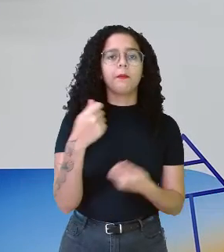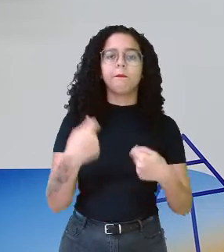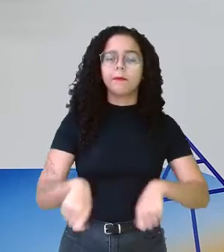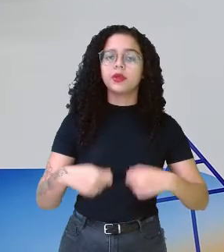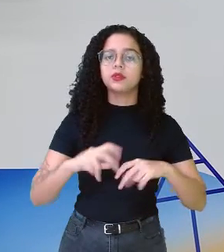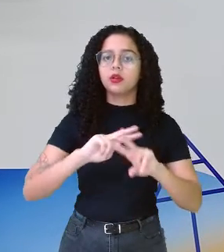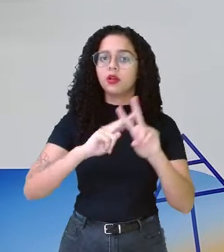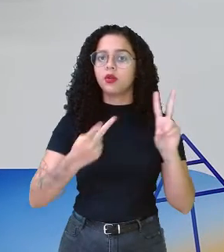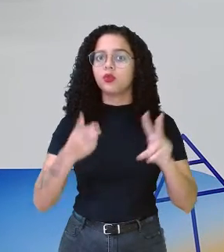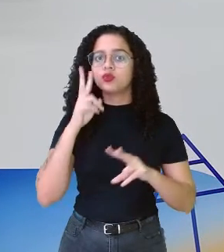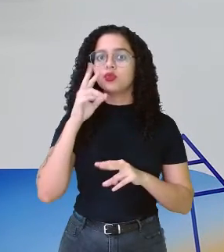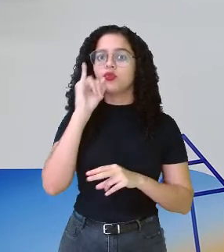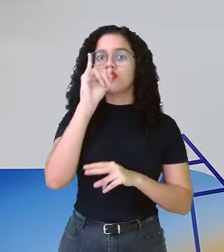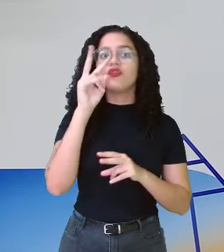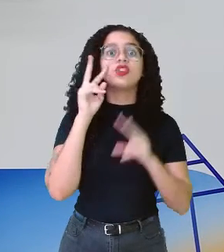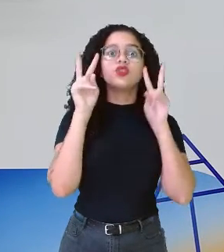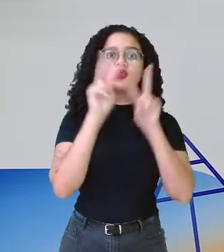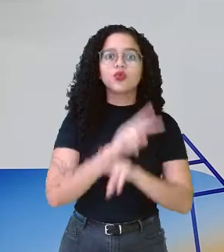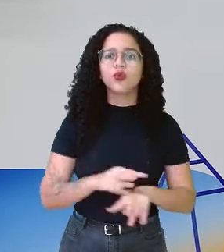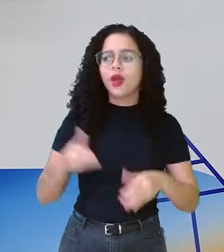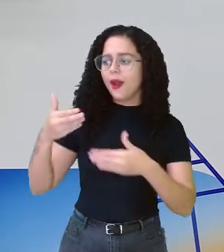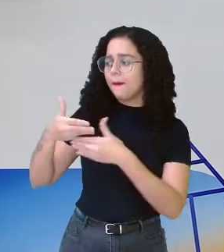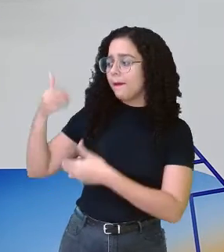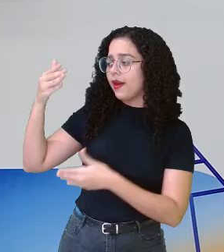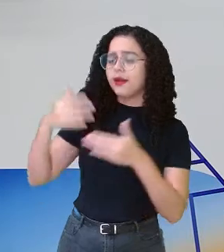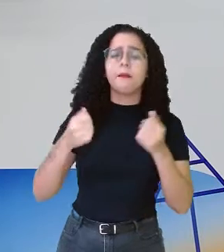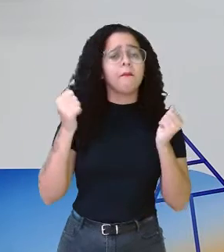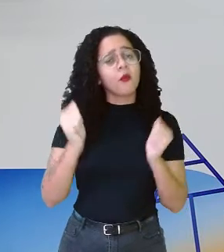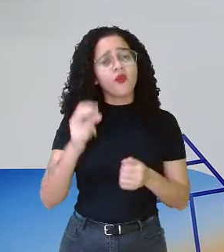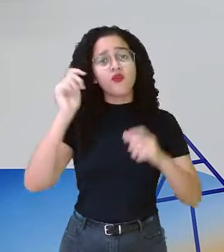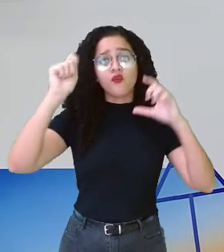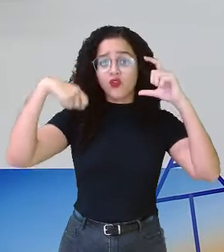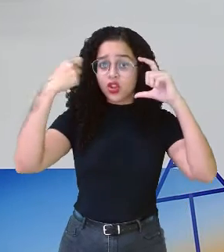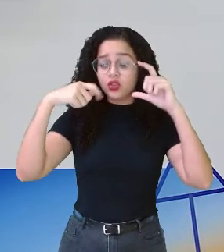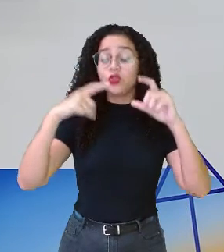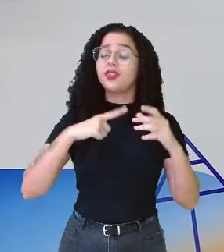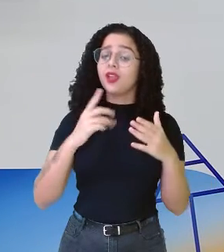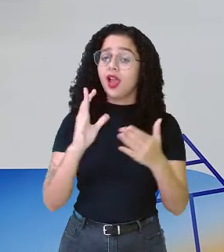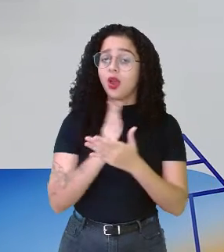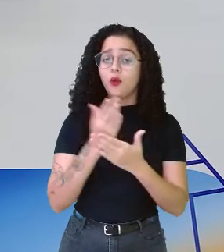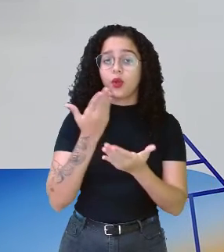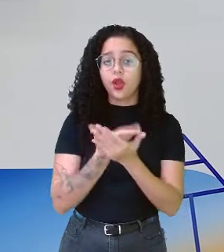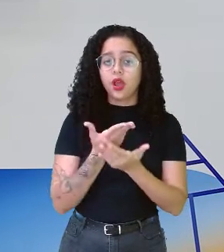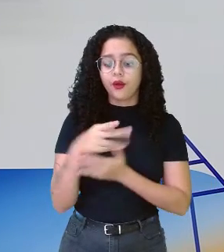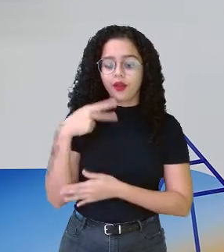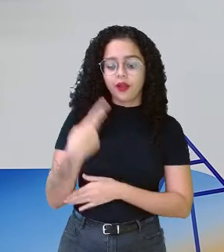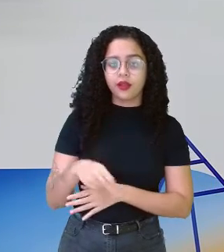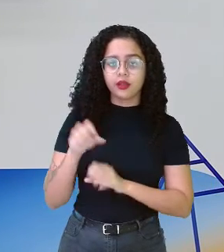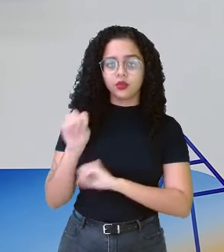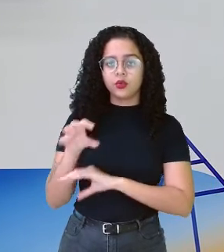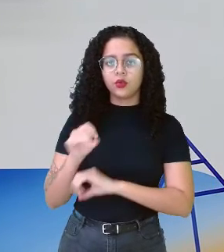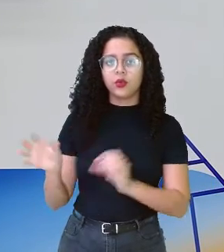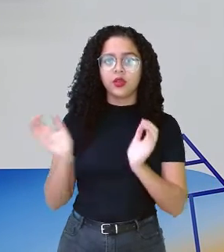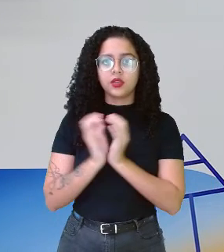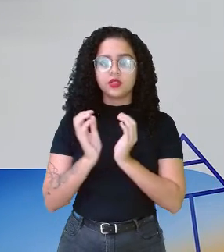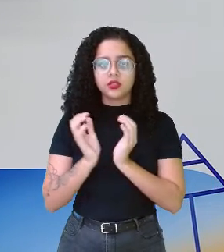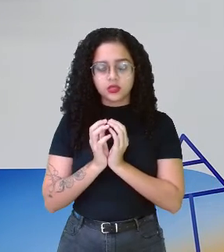recurso visual. Se não, nas paredes, um vídeo. Temos aulas aqui no Educa Recife.